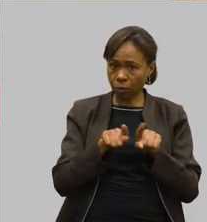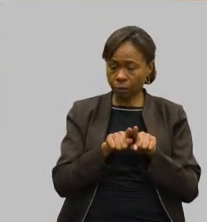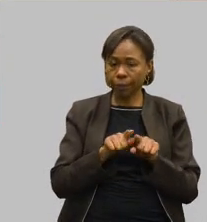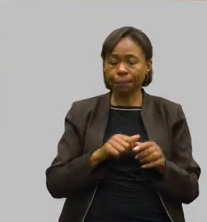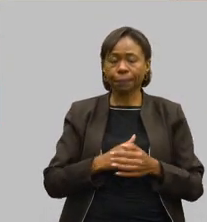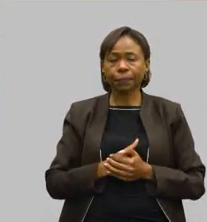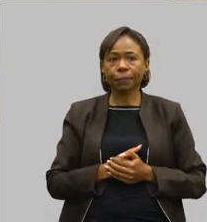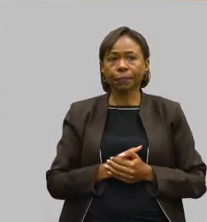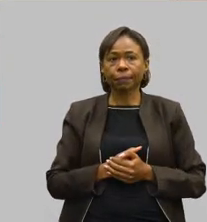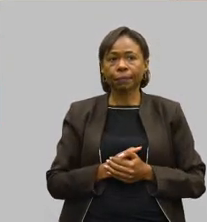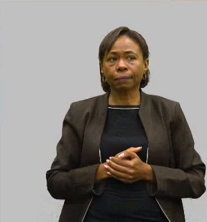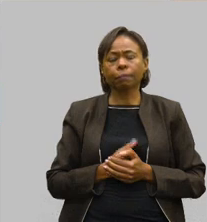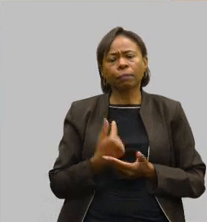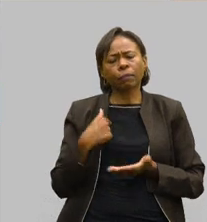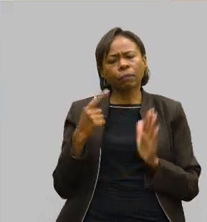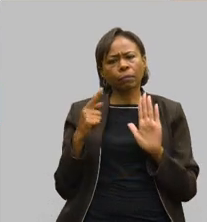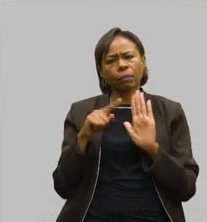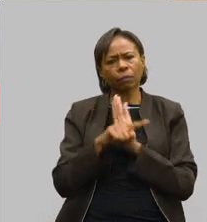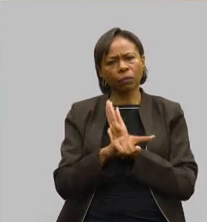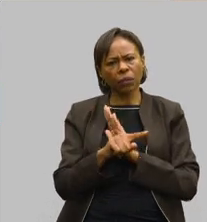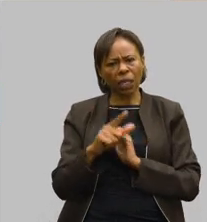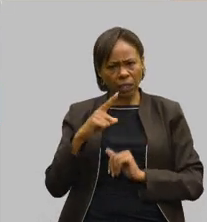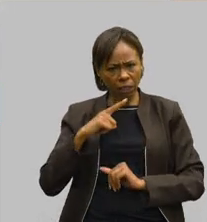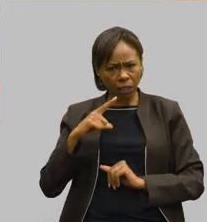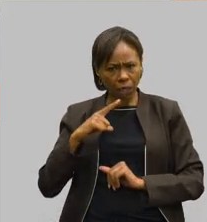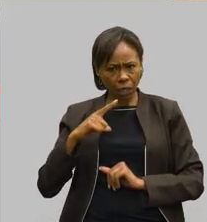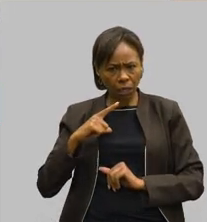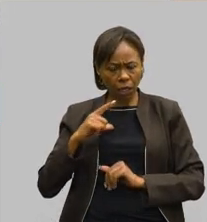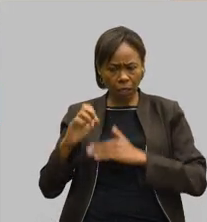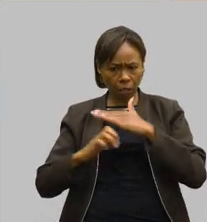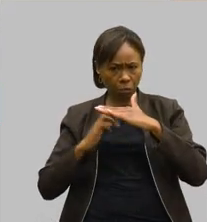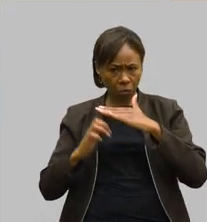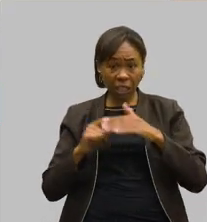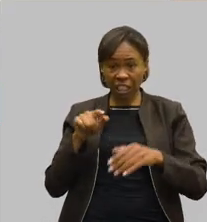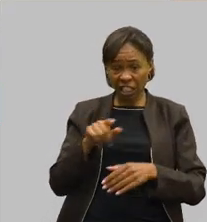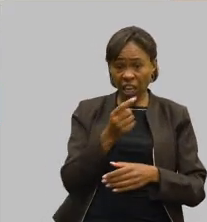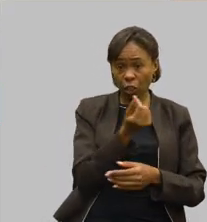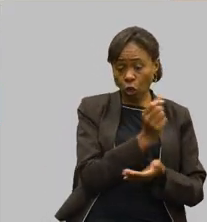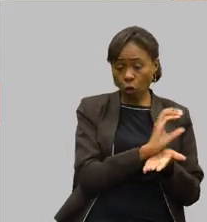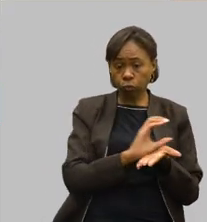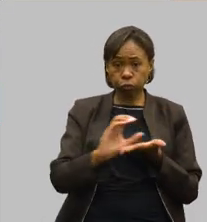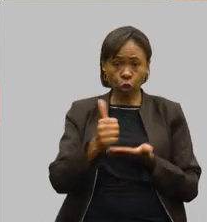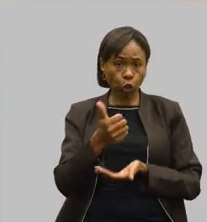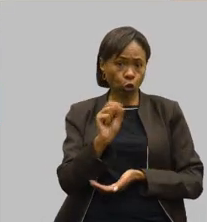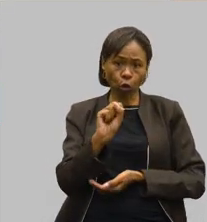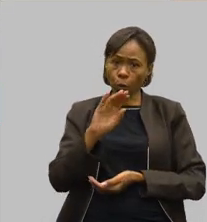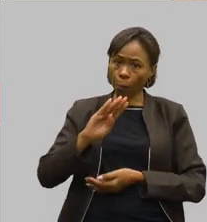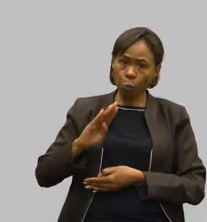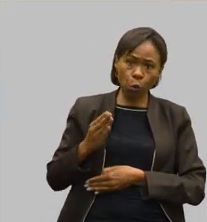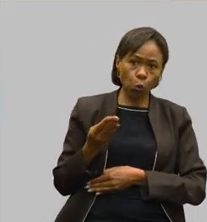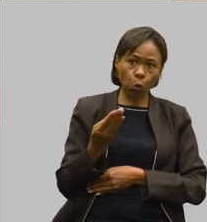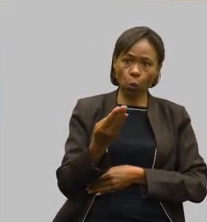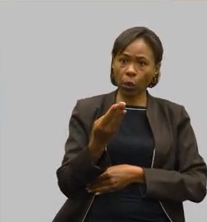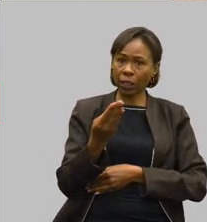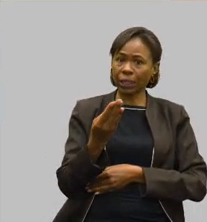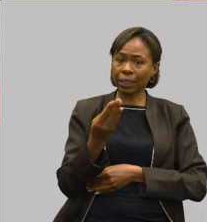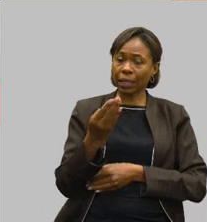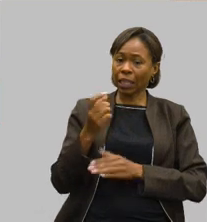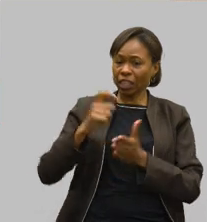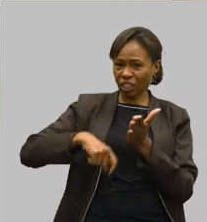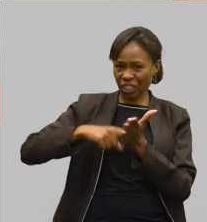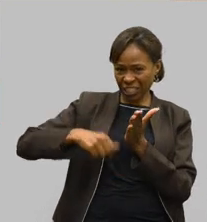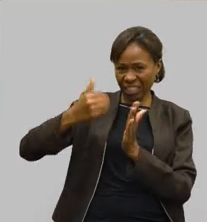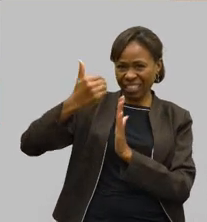pergunto se alguma empresa dessas que receberam mais de 18 bilhões de reais em isenções fiscais, se ela